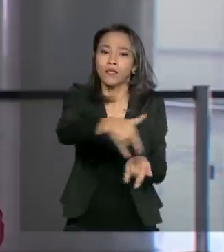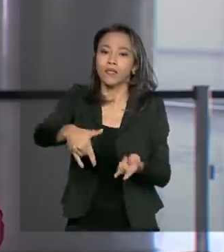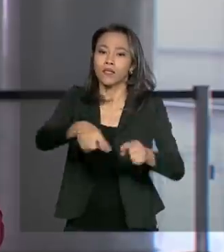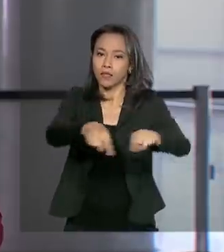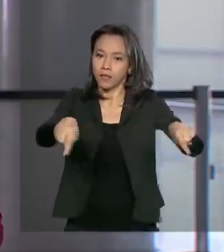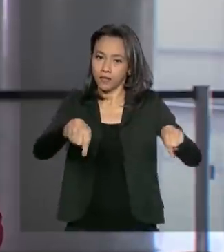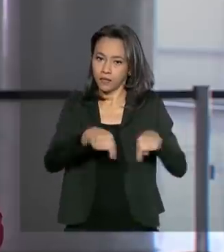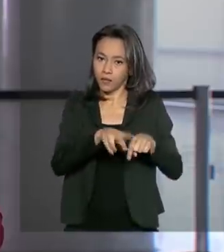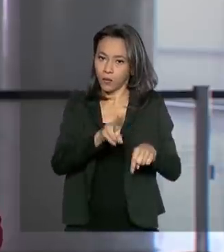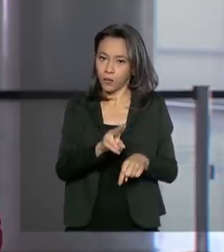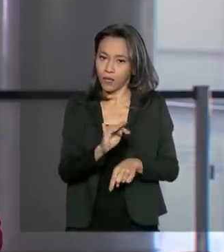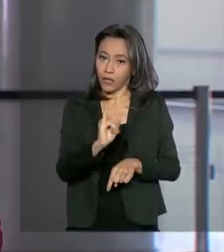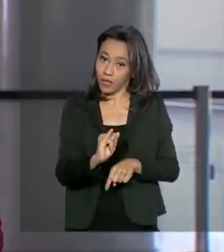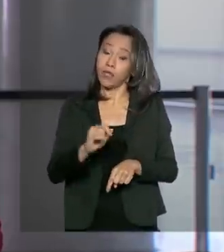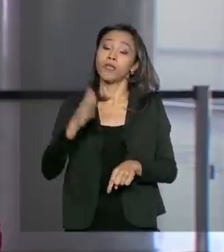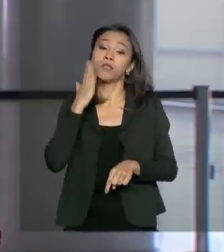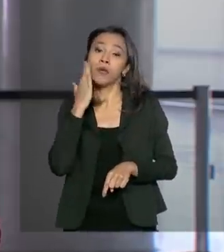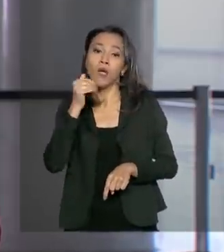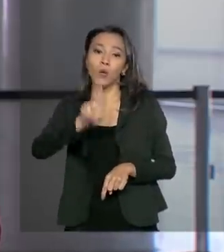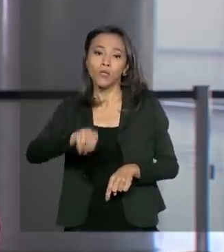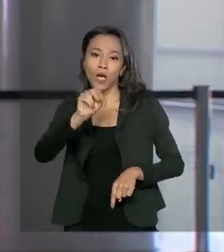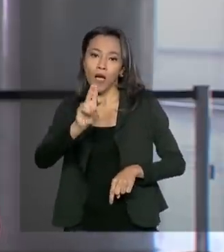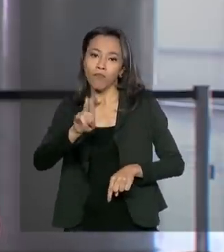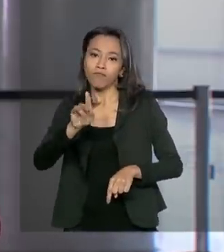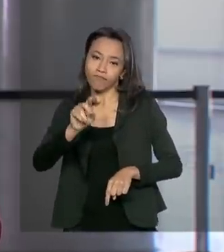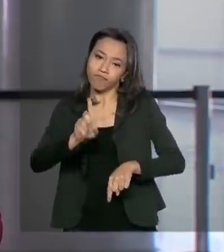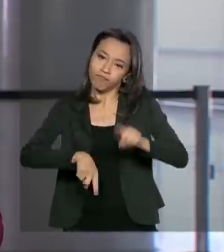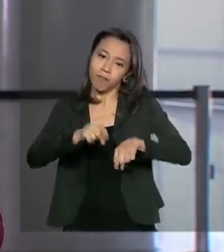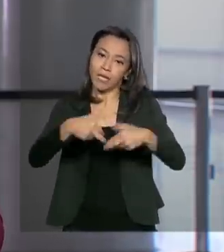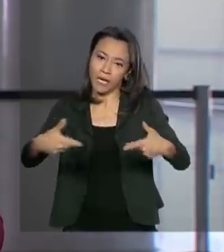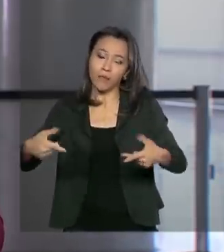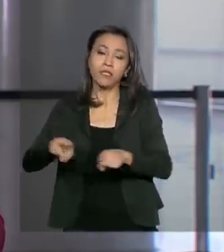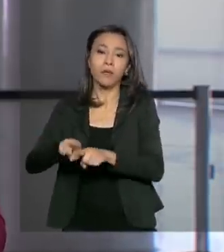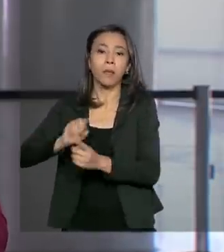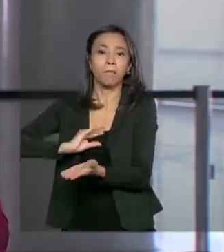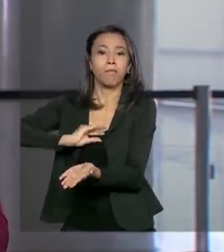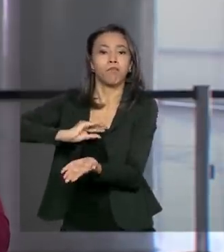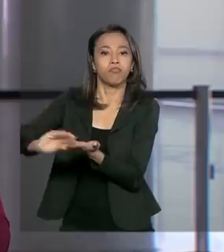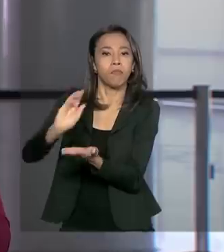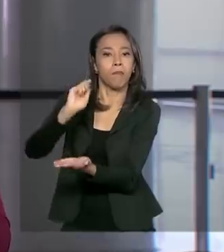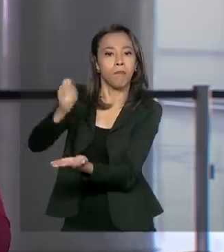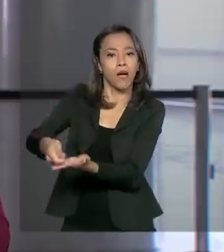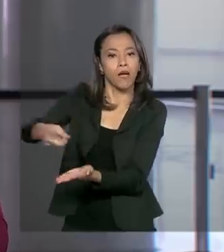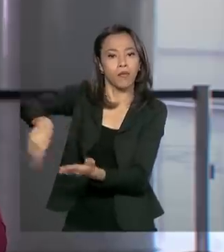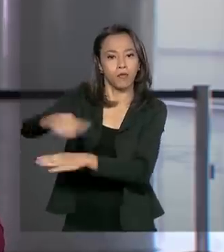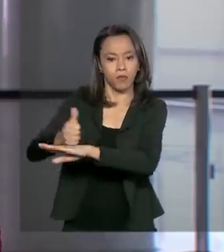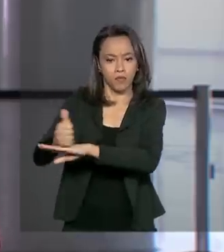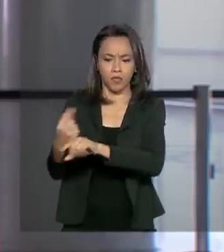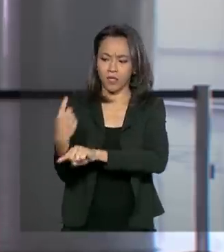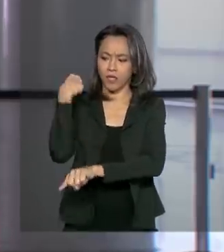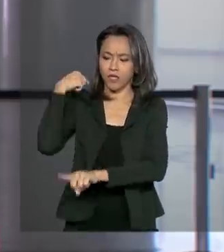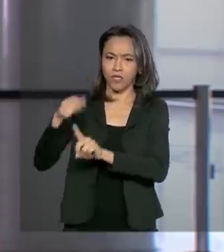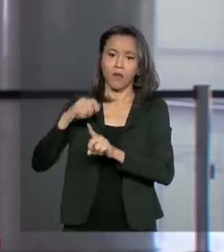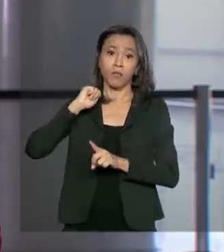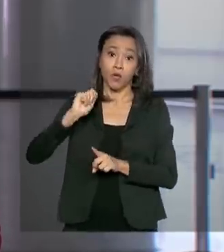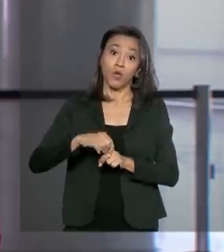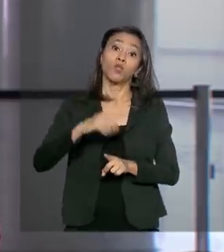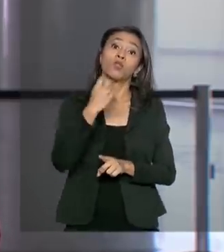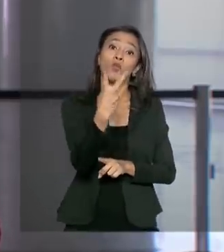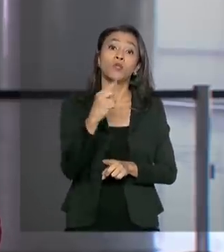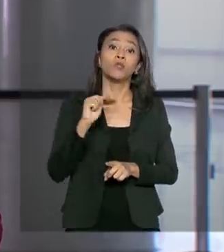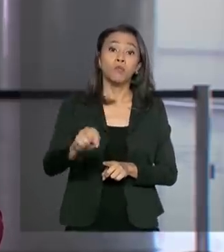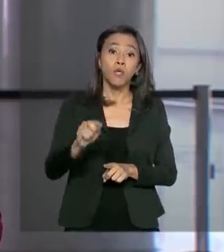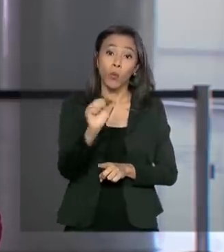cuidar do manuseio dos equipamentos e também o pagamento dos profissionais. Desde o mês de abril, já foram habilitados 2.890